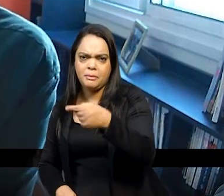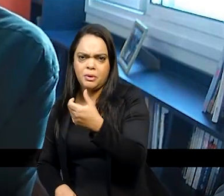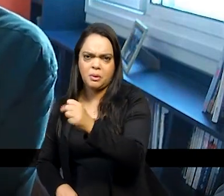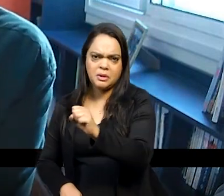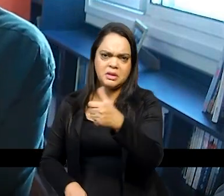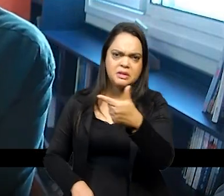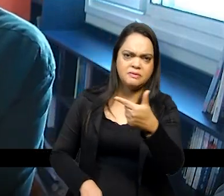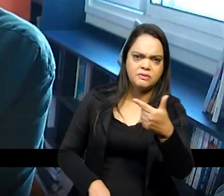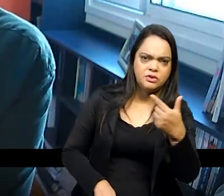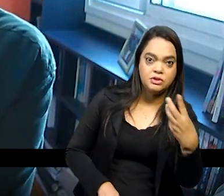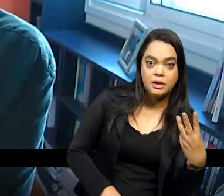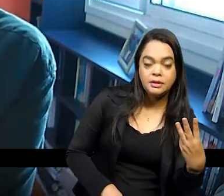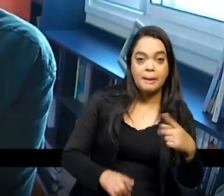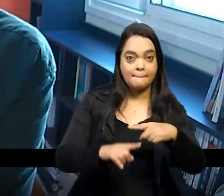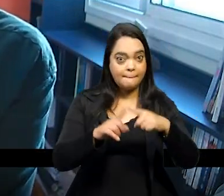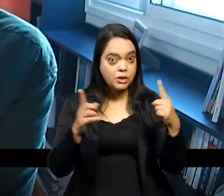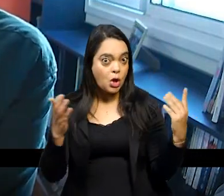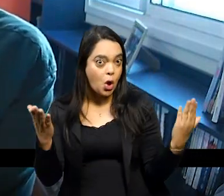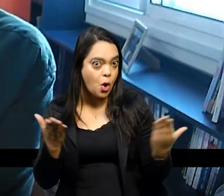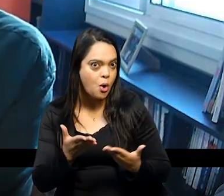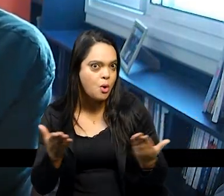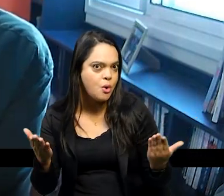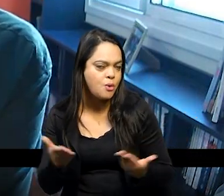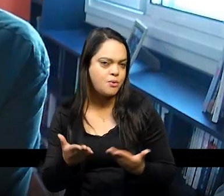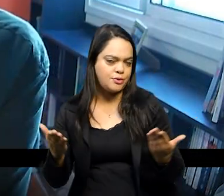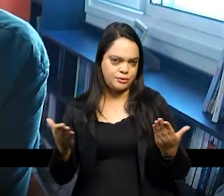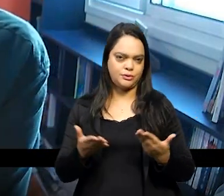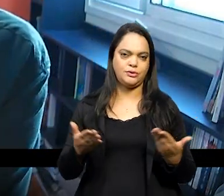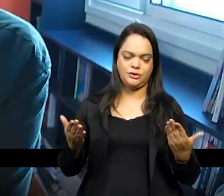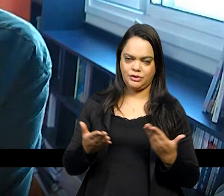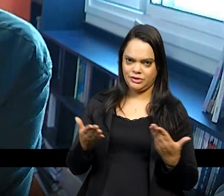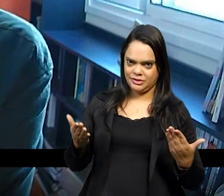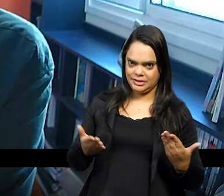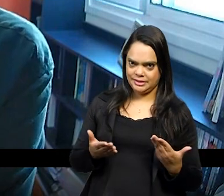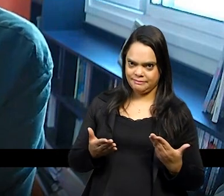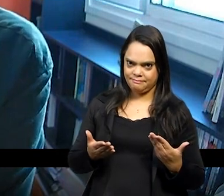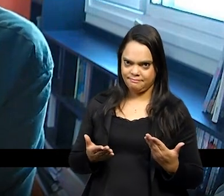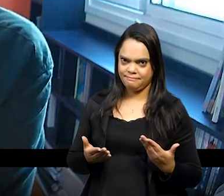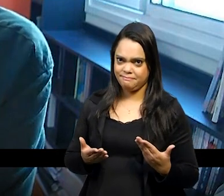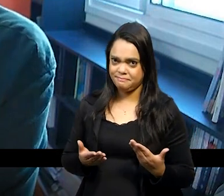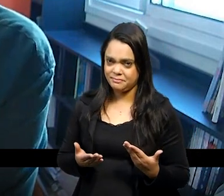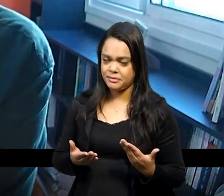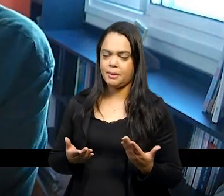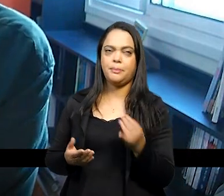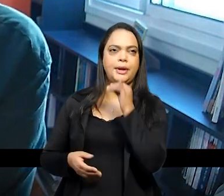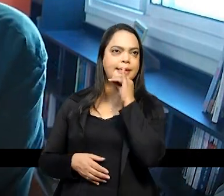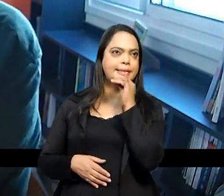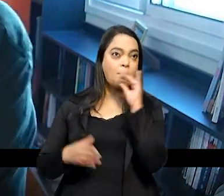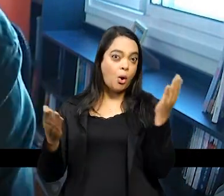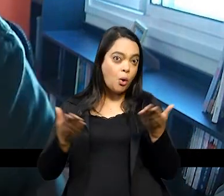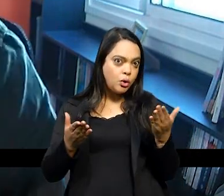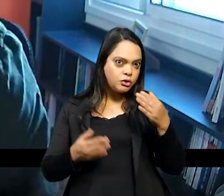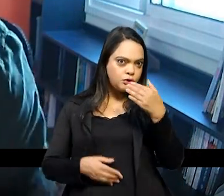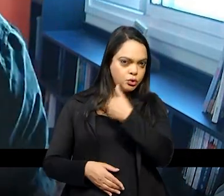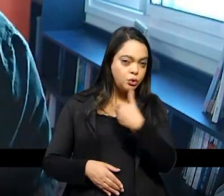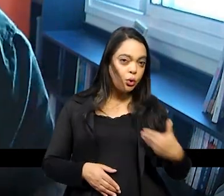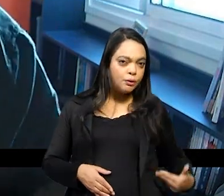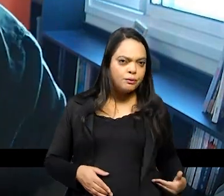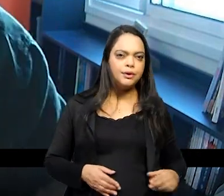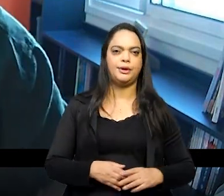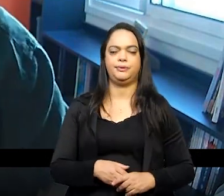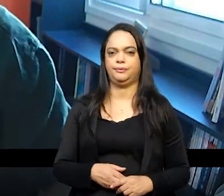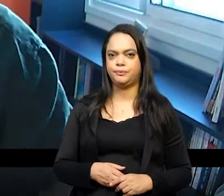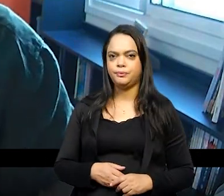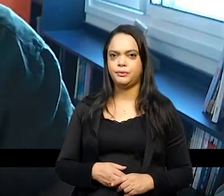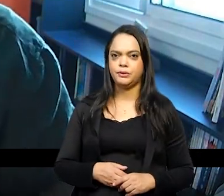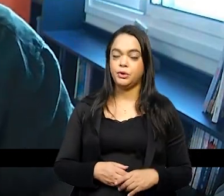o fato de hoje né existirem pouquíssimas mulheres no ministério no atual